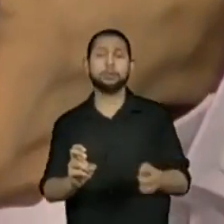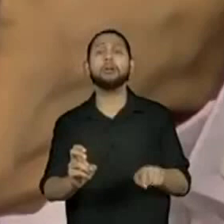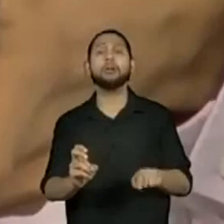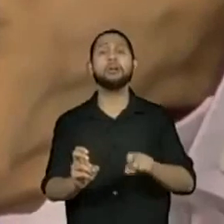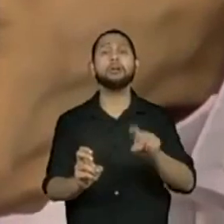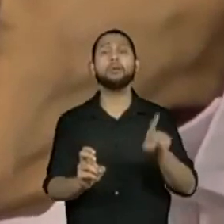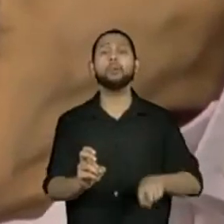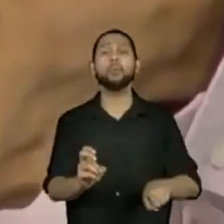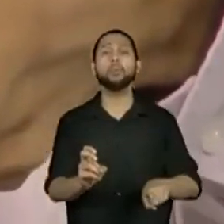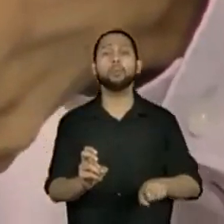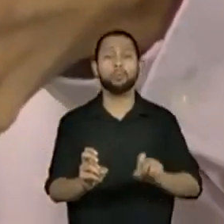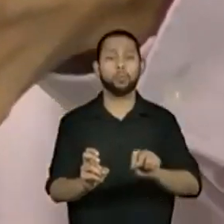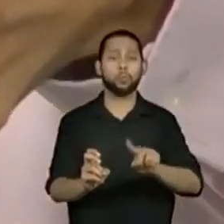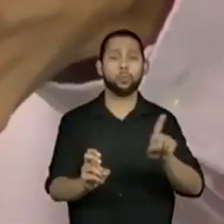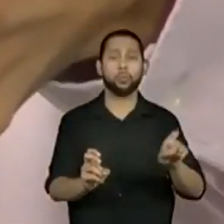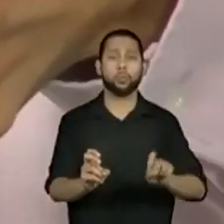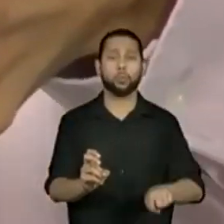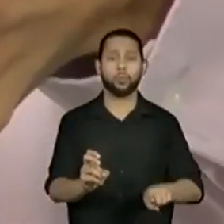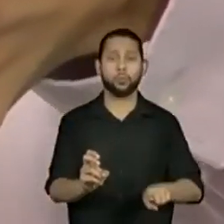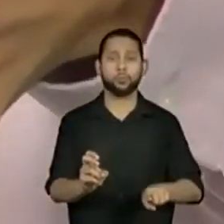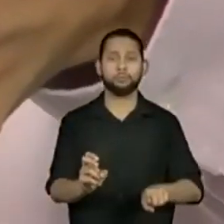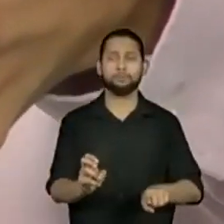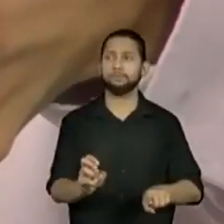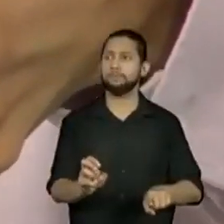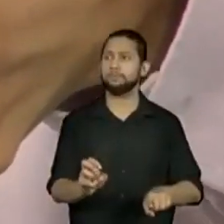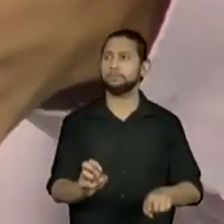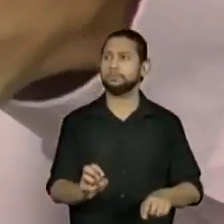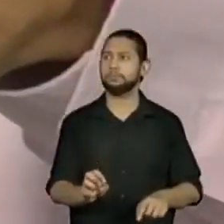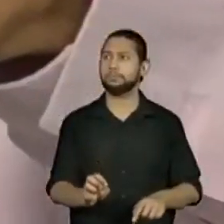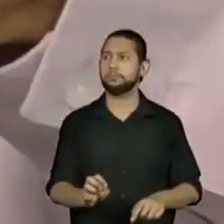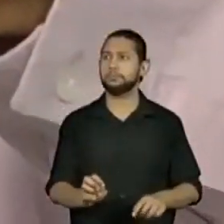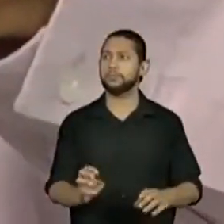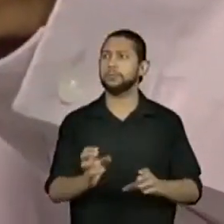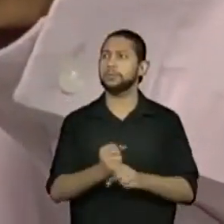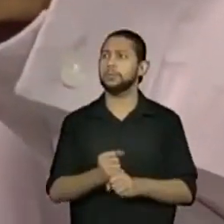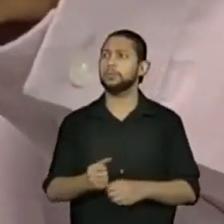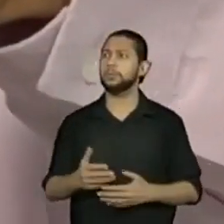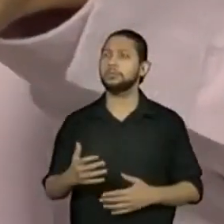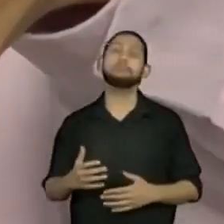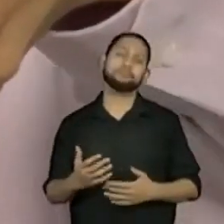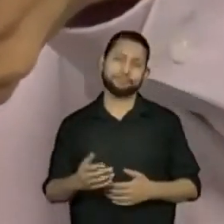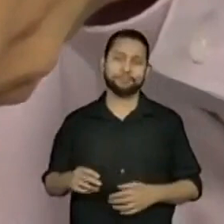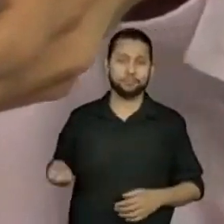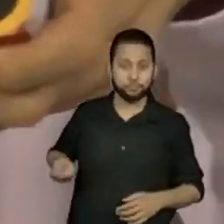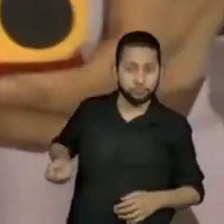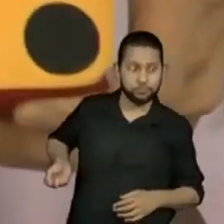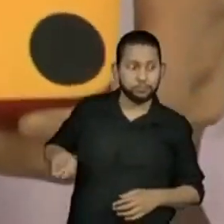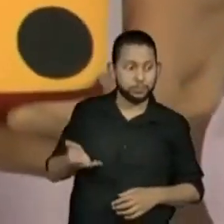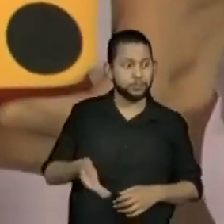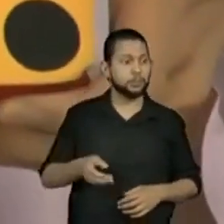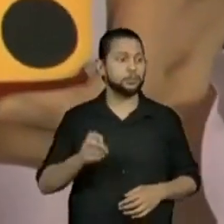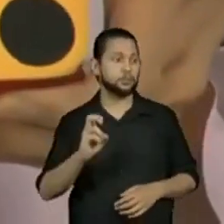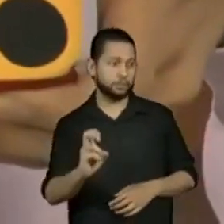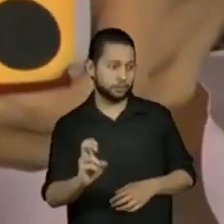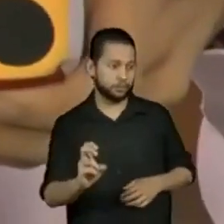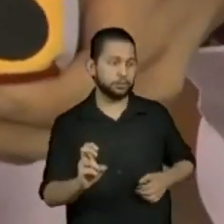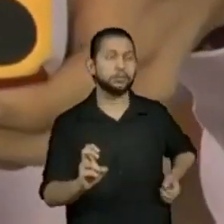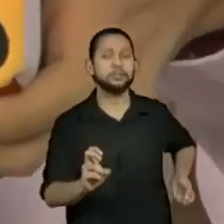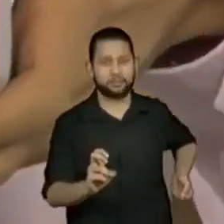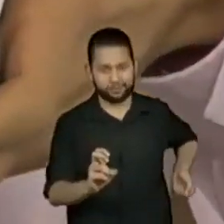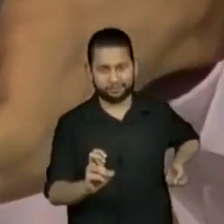Deve cair com a face 2. 2.